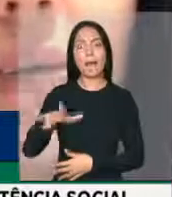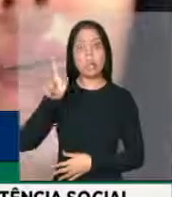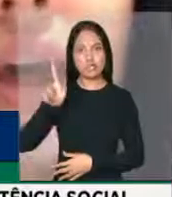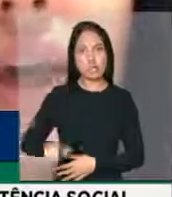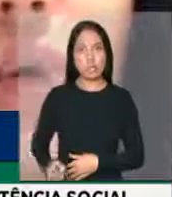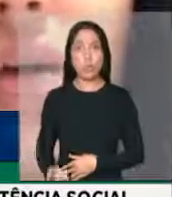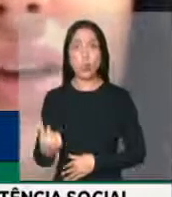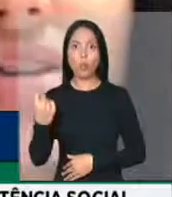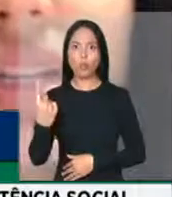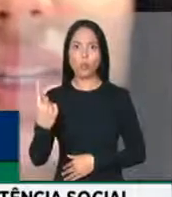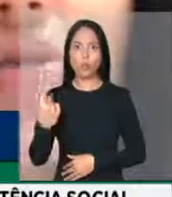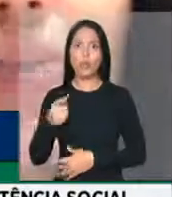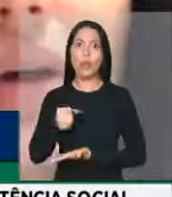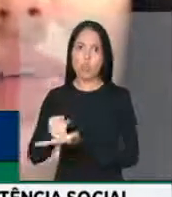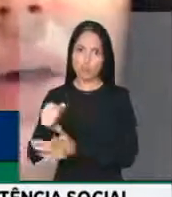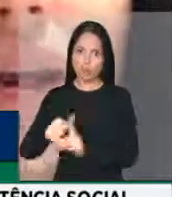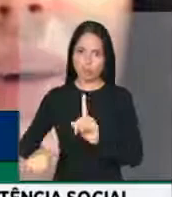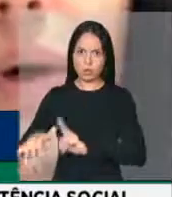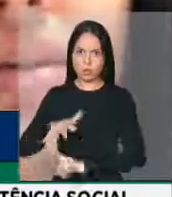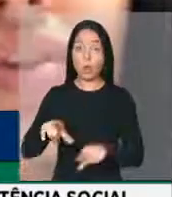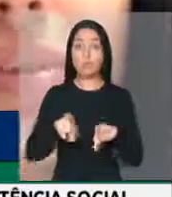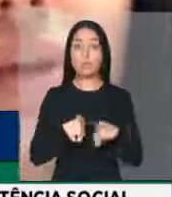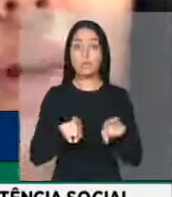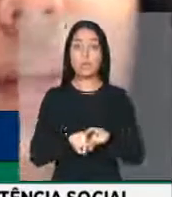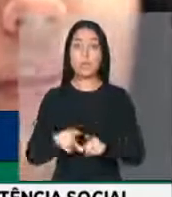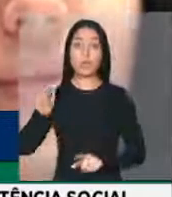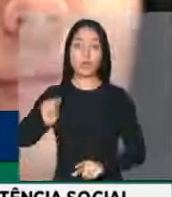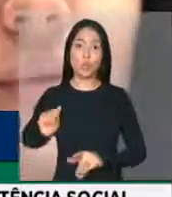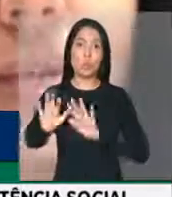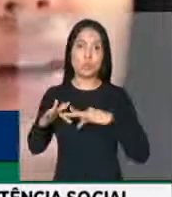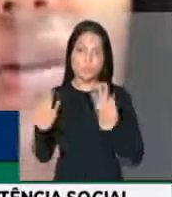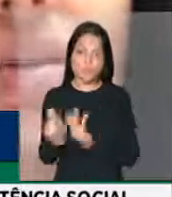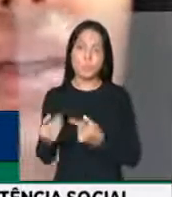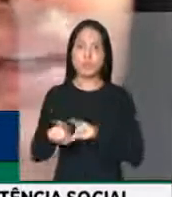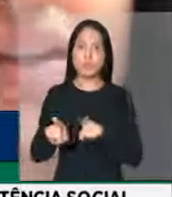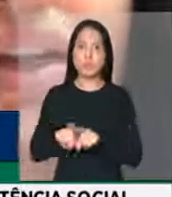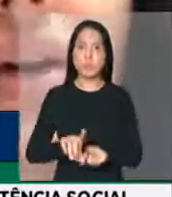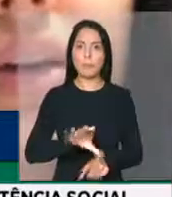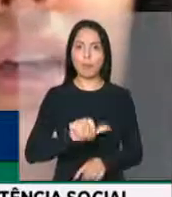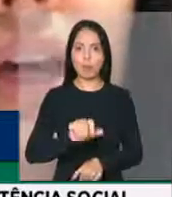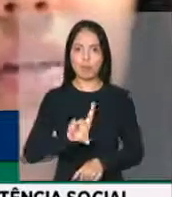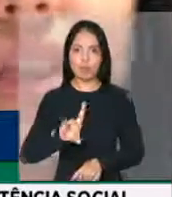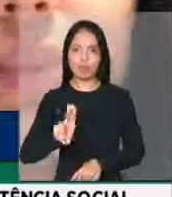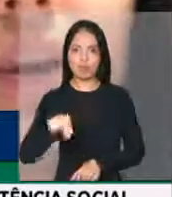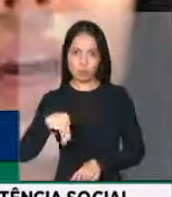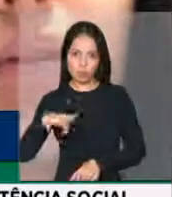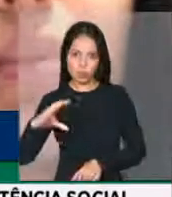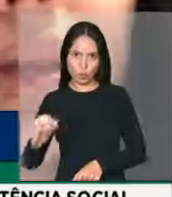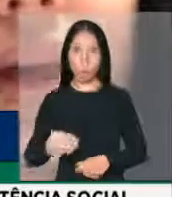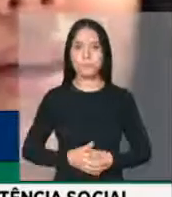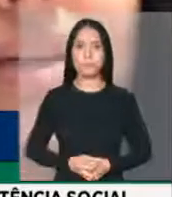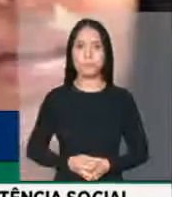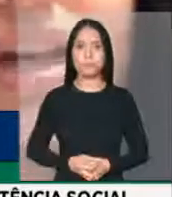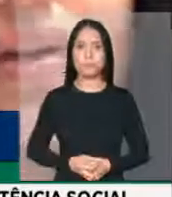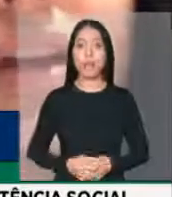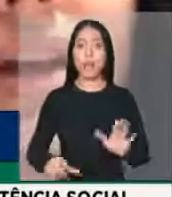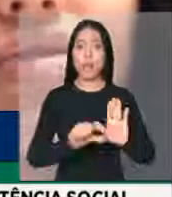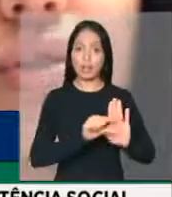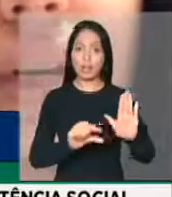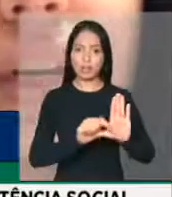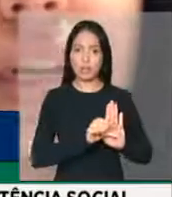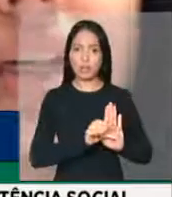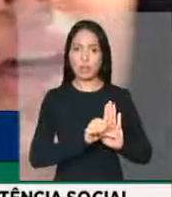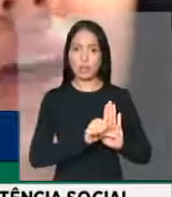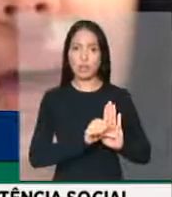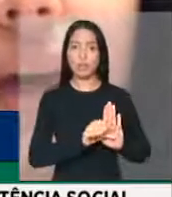social, e bloco da gestão do programa Bolsa Família do Cadastro 1. Os artigos 30, 31 e 32 da portaria do MDS, de 103,